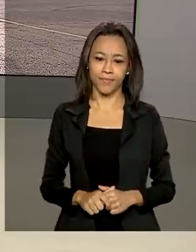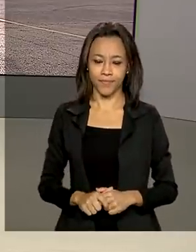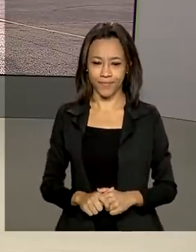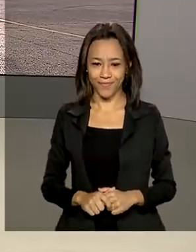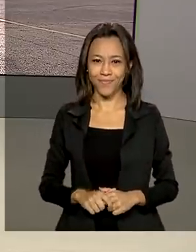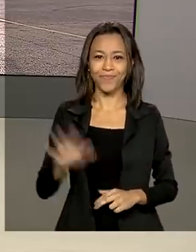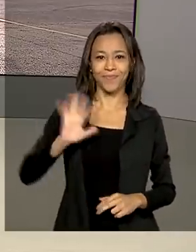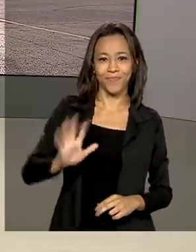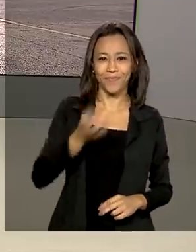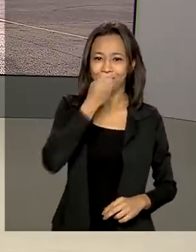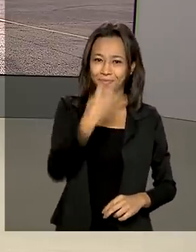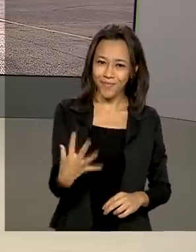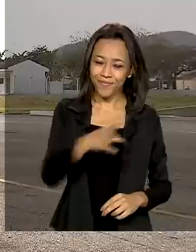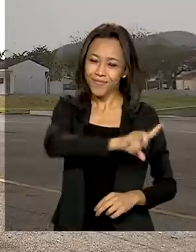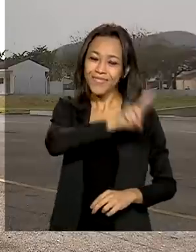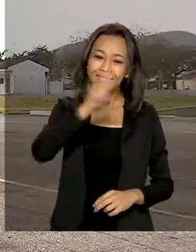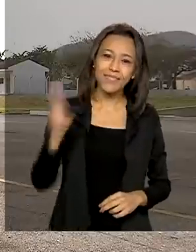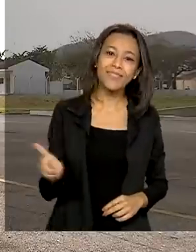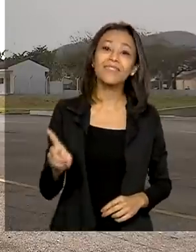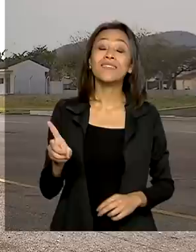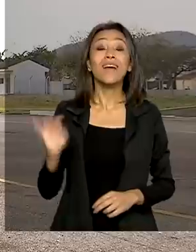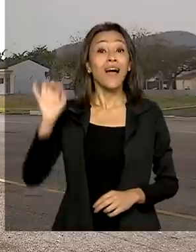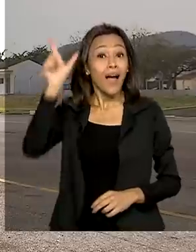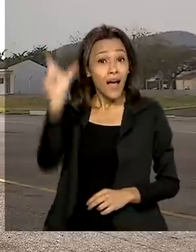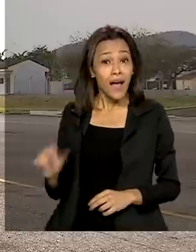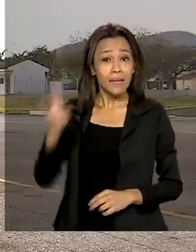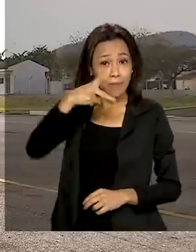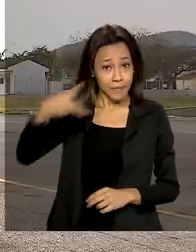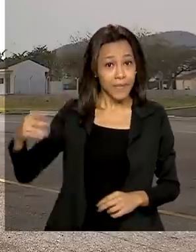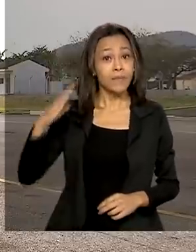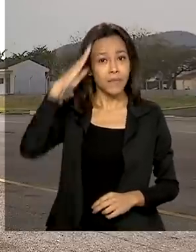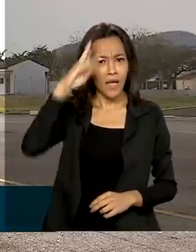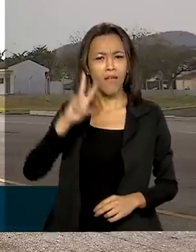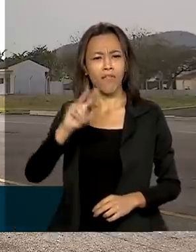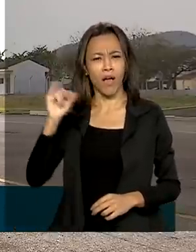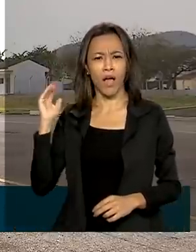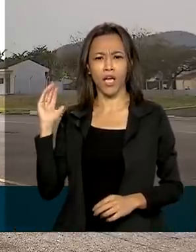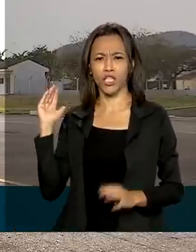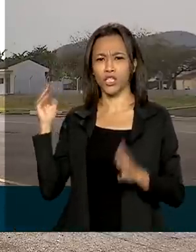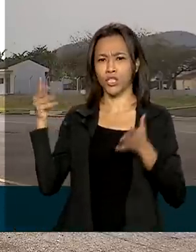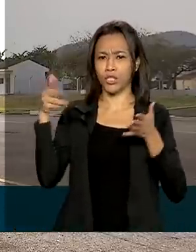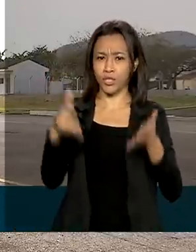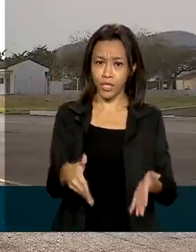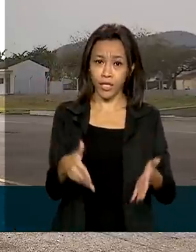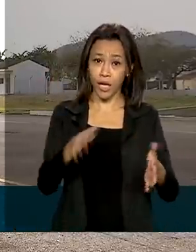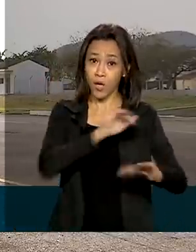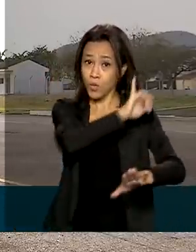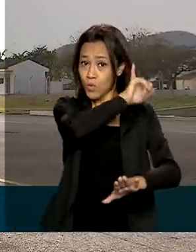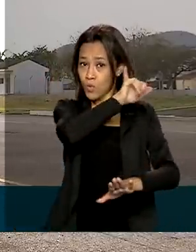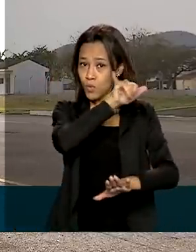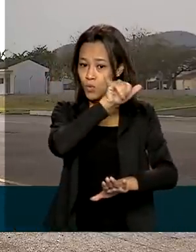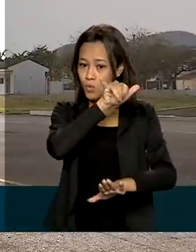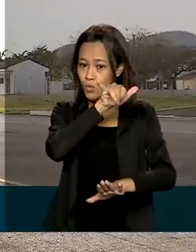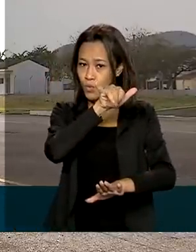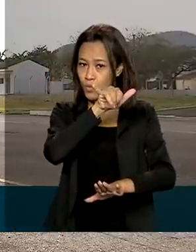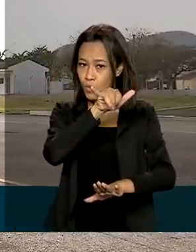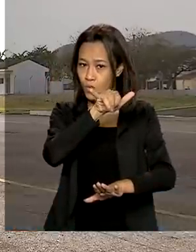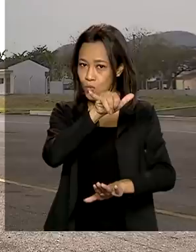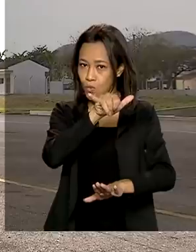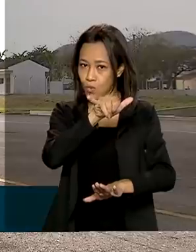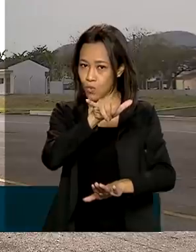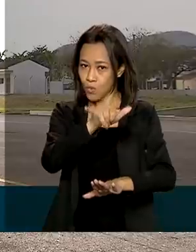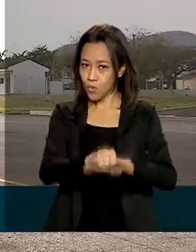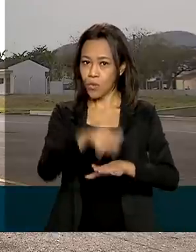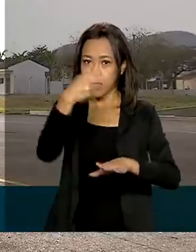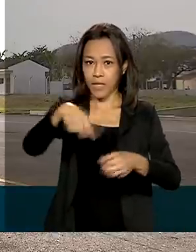Bom dia, Renata. O presidente Jair Bolsonaro deve chegar ao aeroporto internacional de